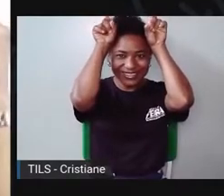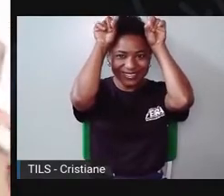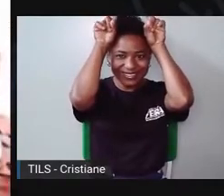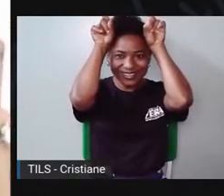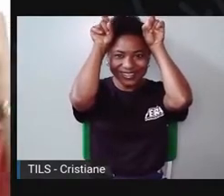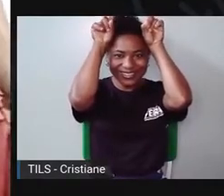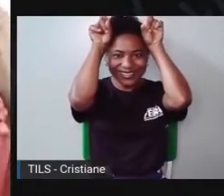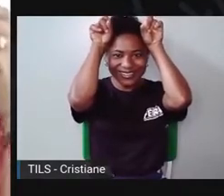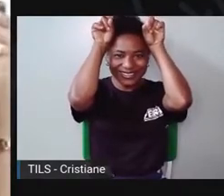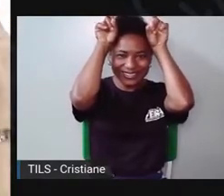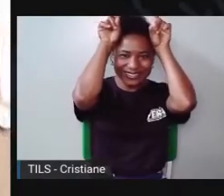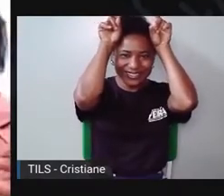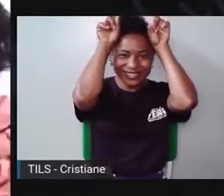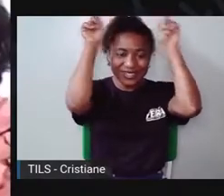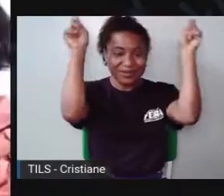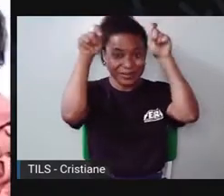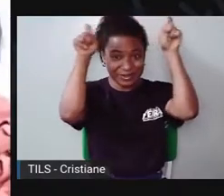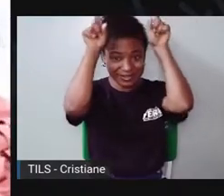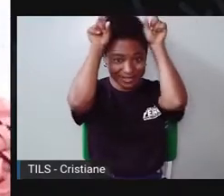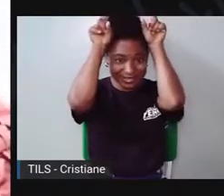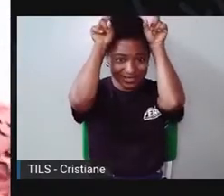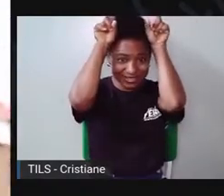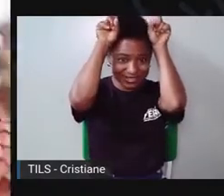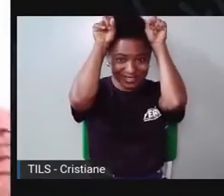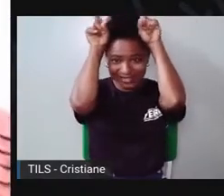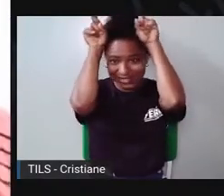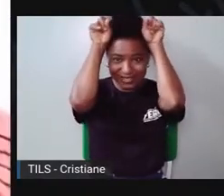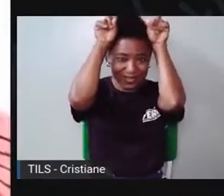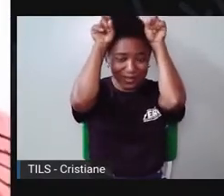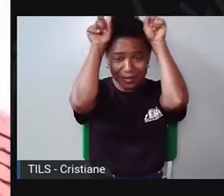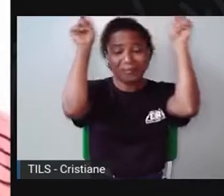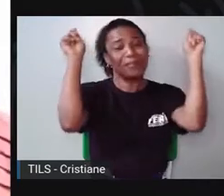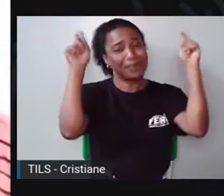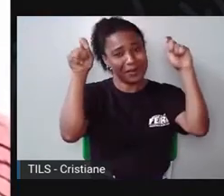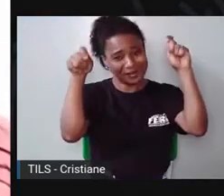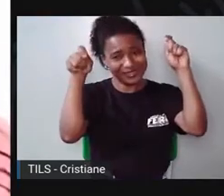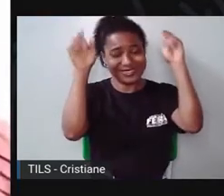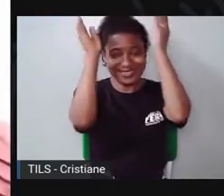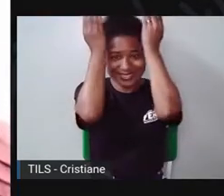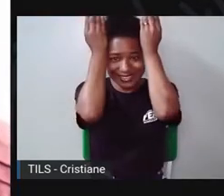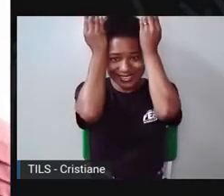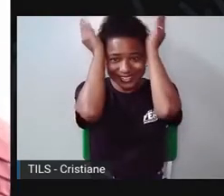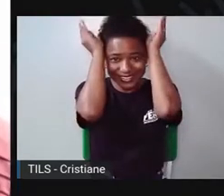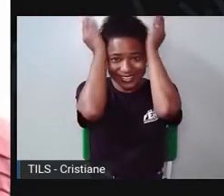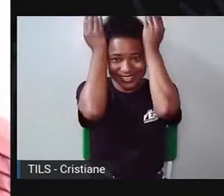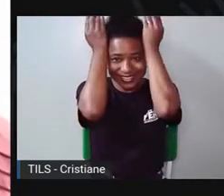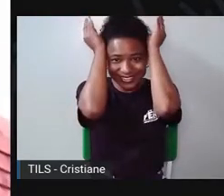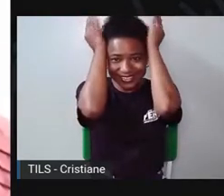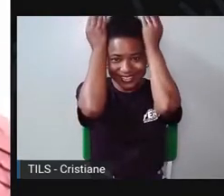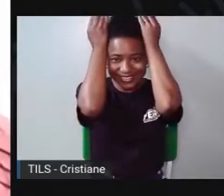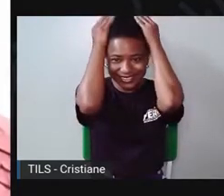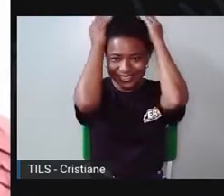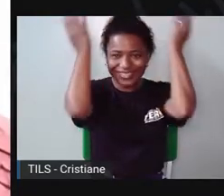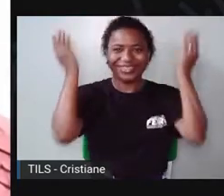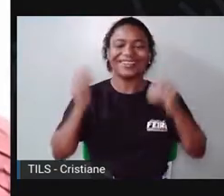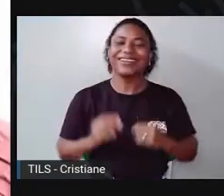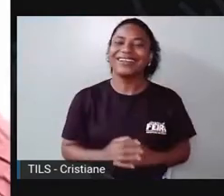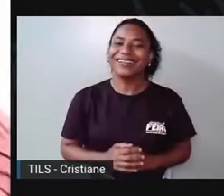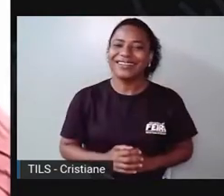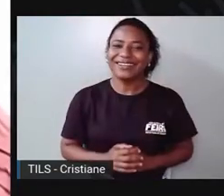fazer meu eté assim. Legal. Essa colher também pode virar um